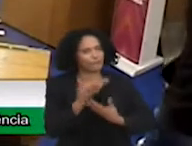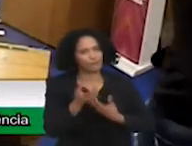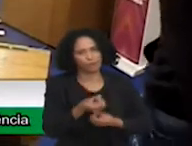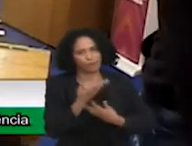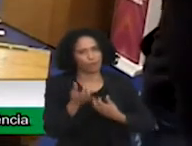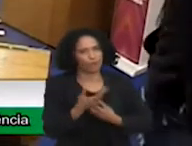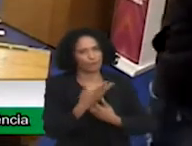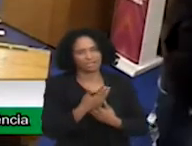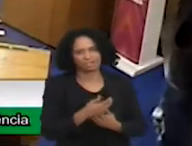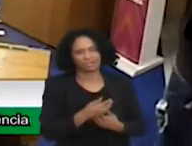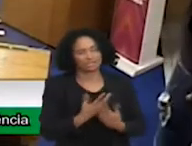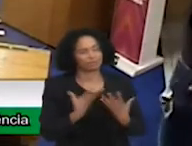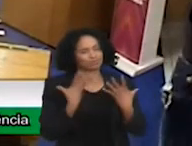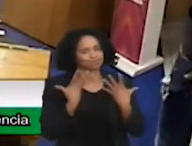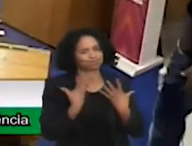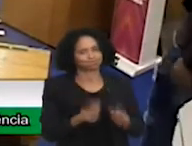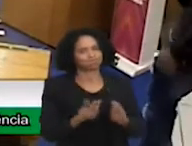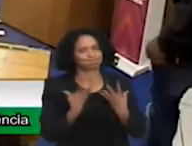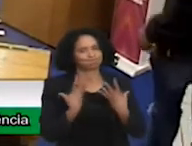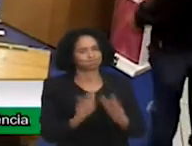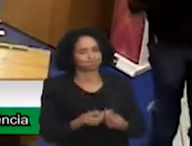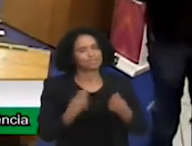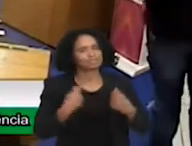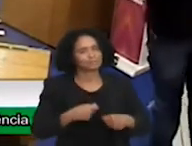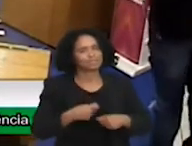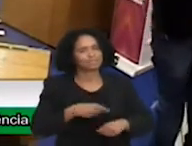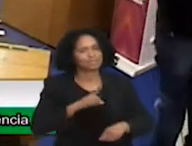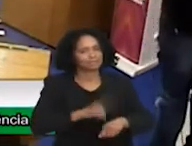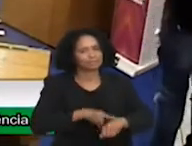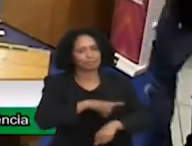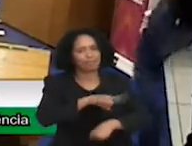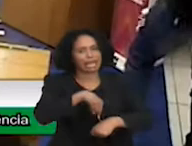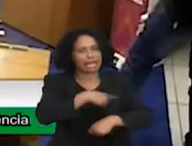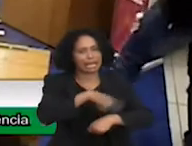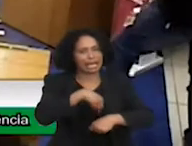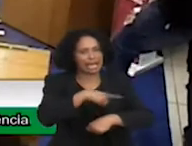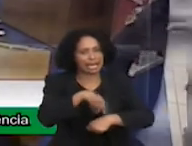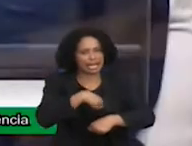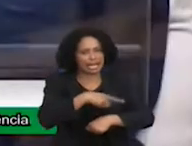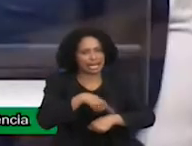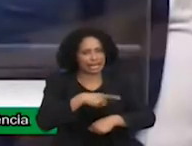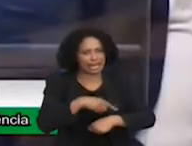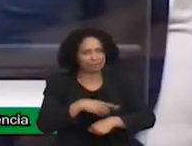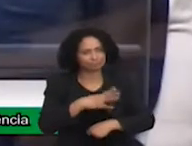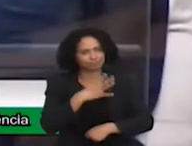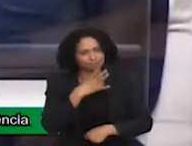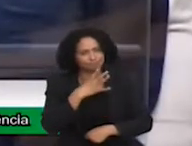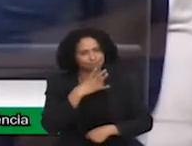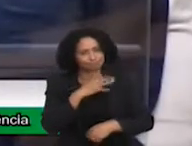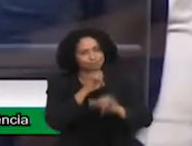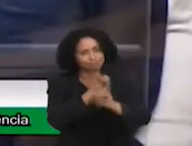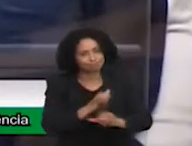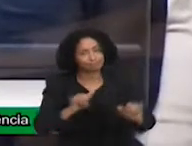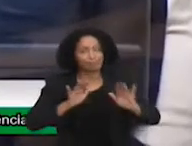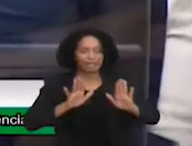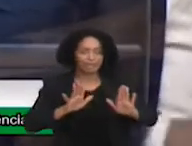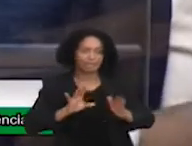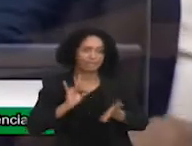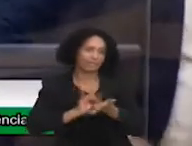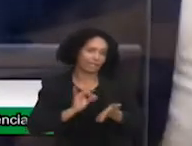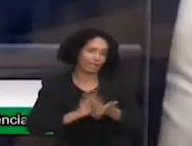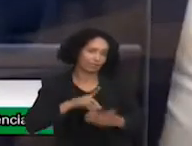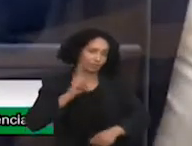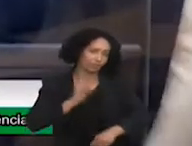A gente precisaria de muito tempo para passar todo o seu conhecimento. Mas a gente tem um tempo e